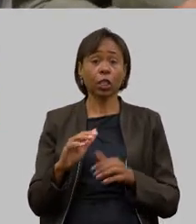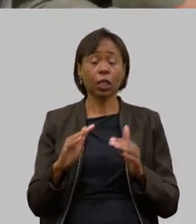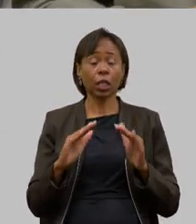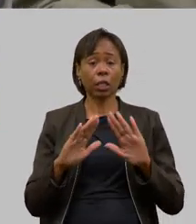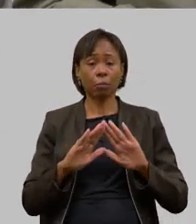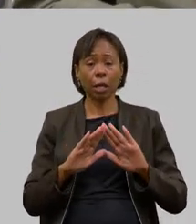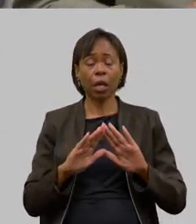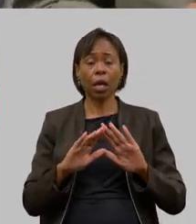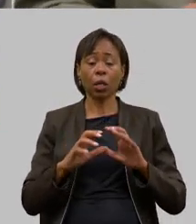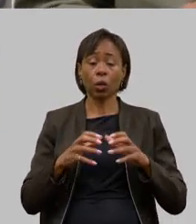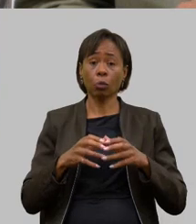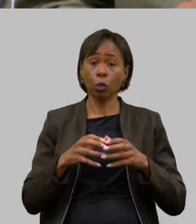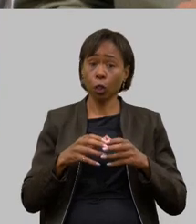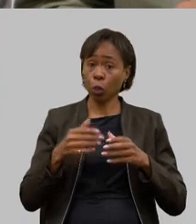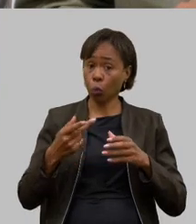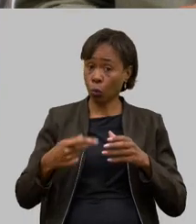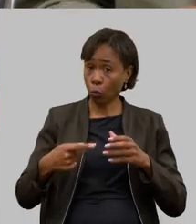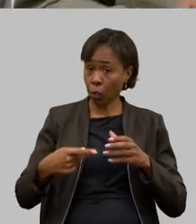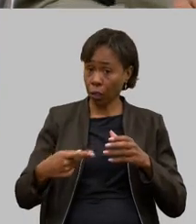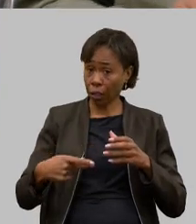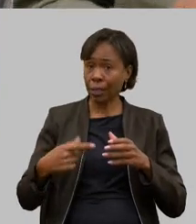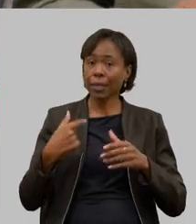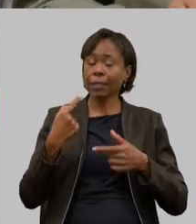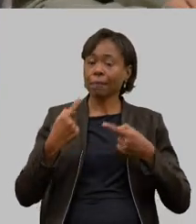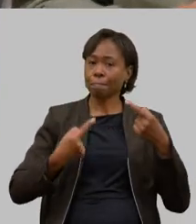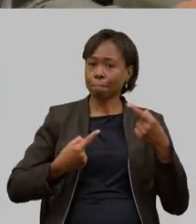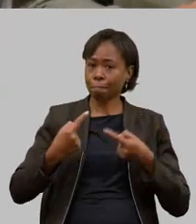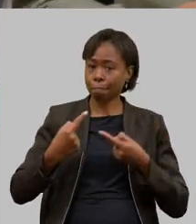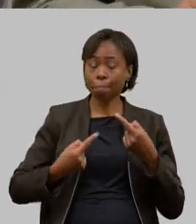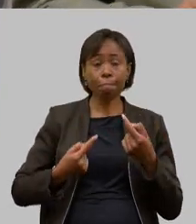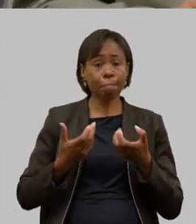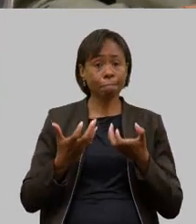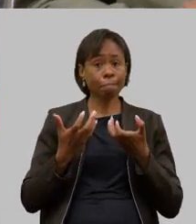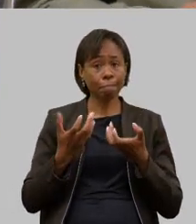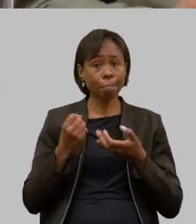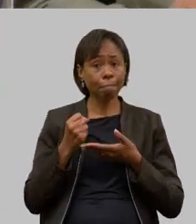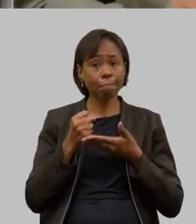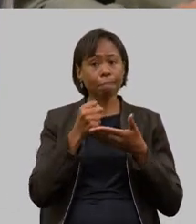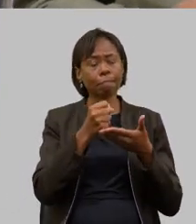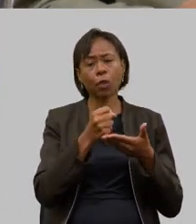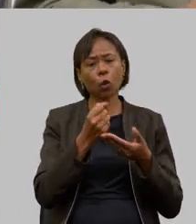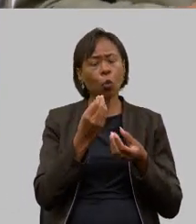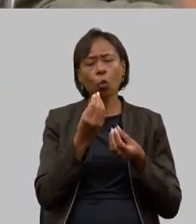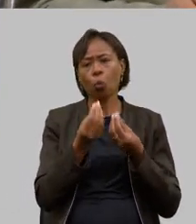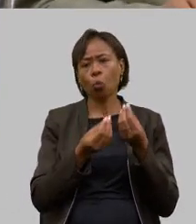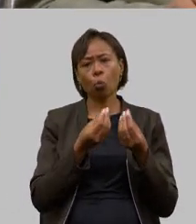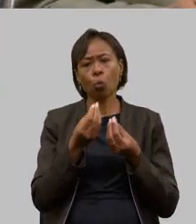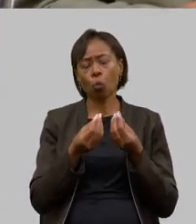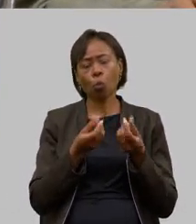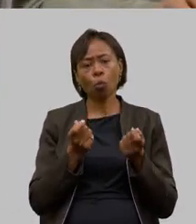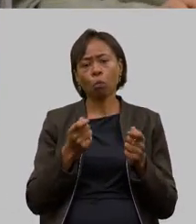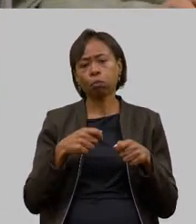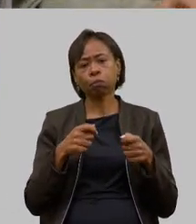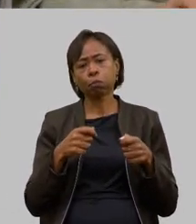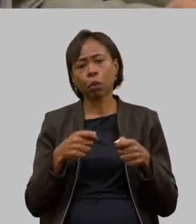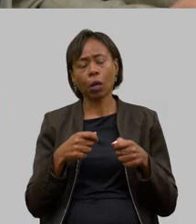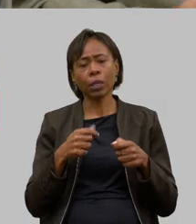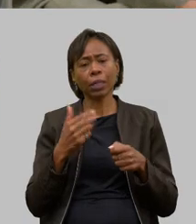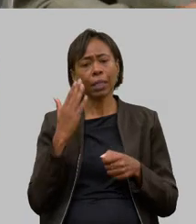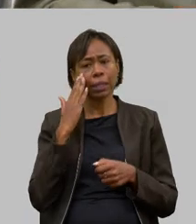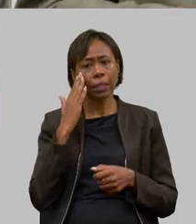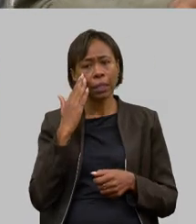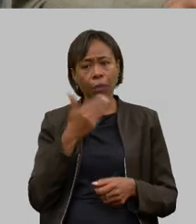muito sobre isso e nós queremos contribuir e queremos saber de que forma nós sabemos que o governo do